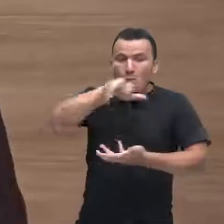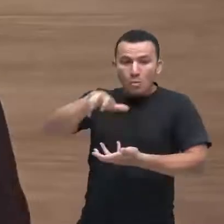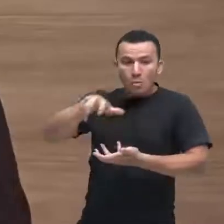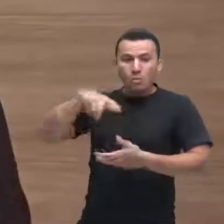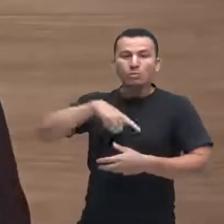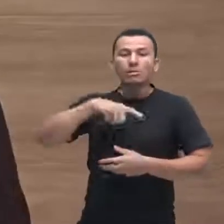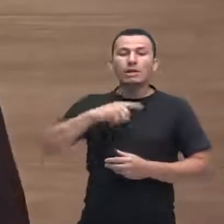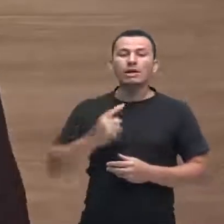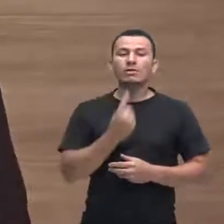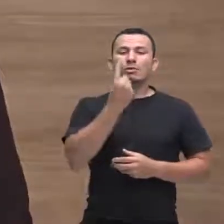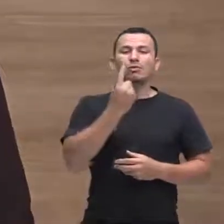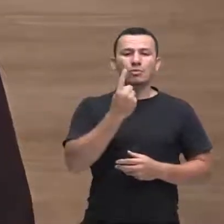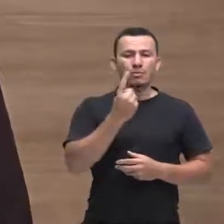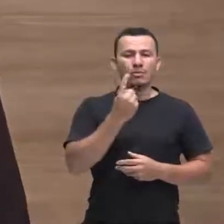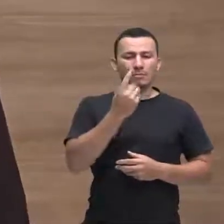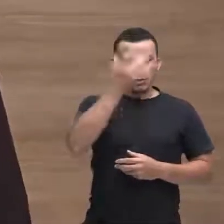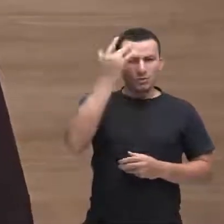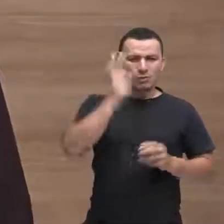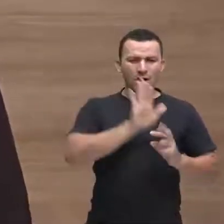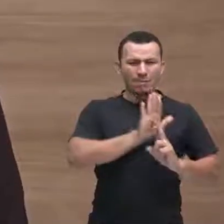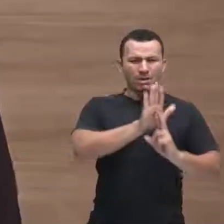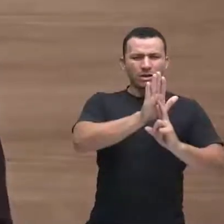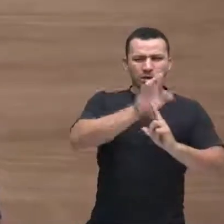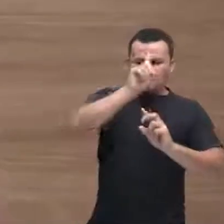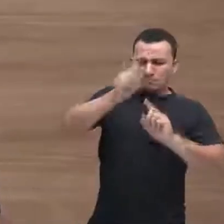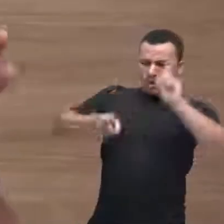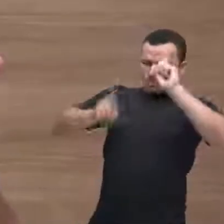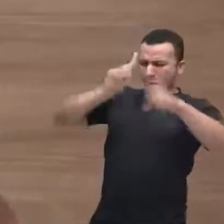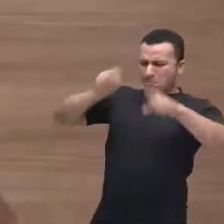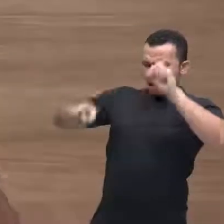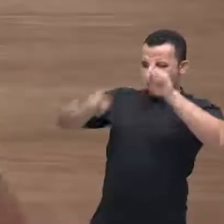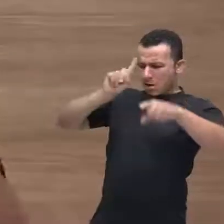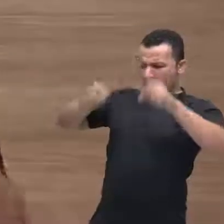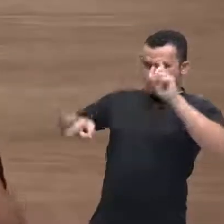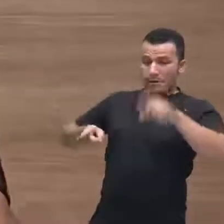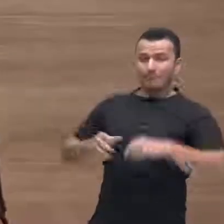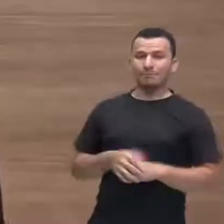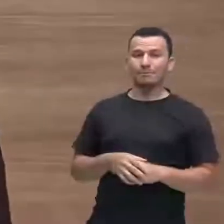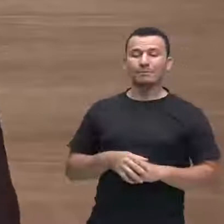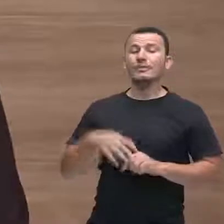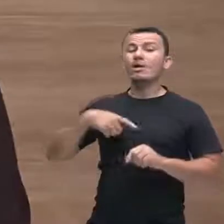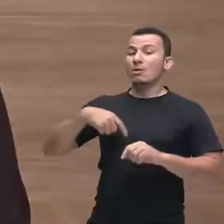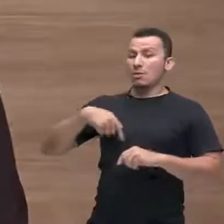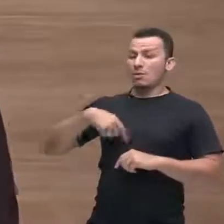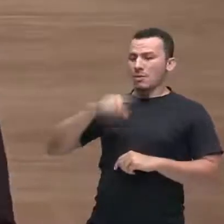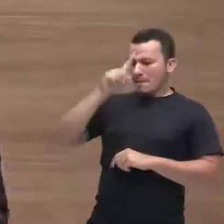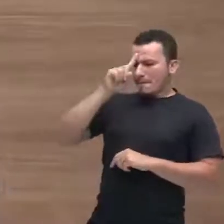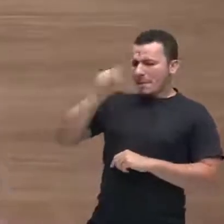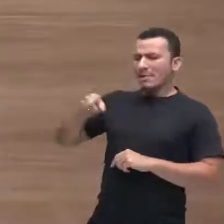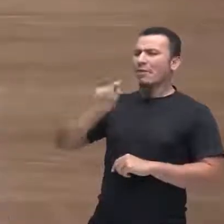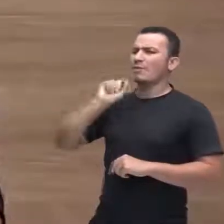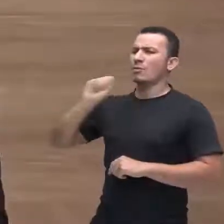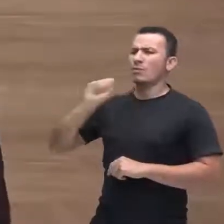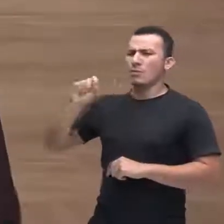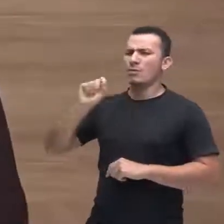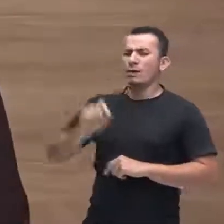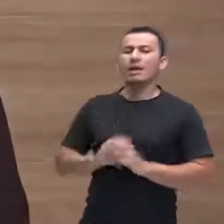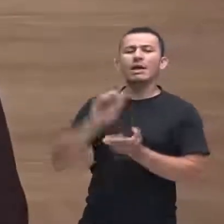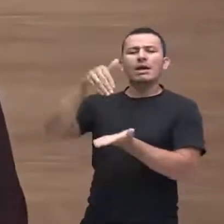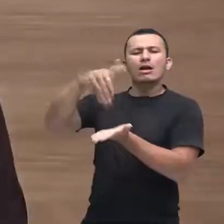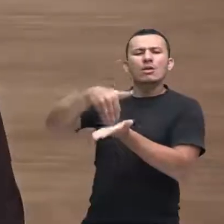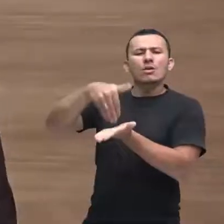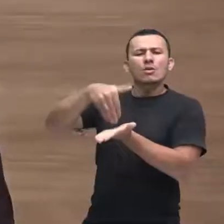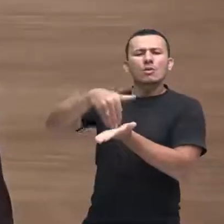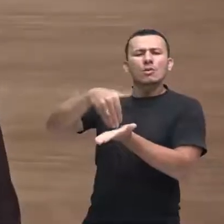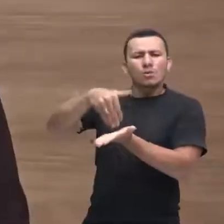de uma baleia e essa baleia colocava para eles que a última grande tarefa de